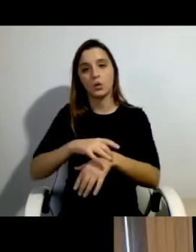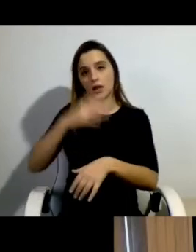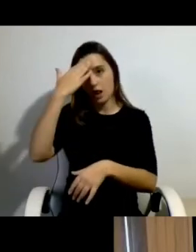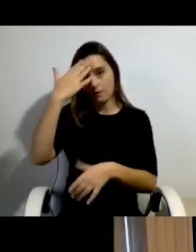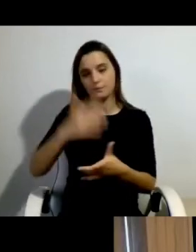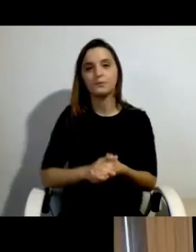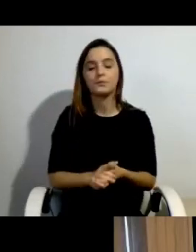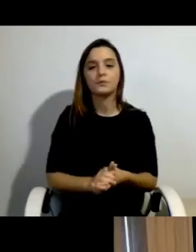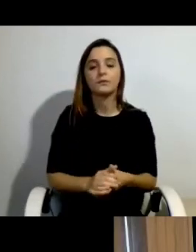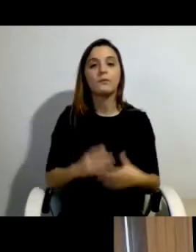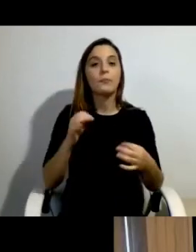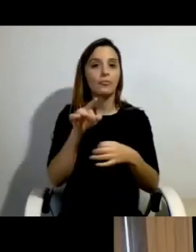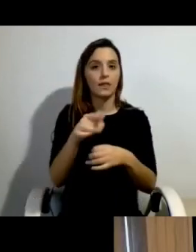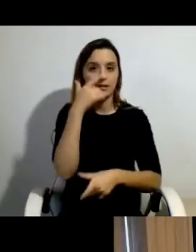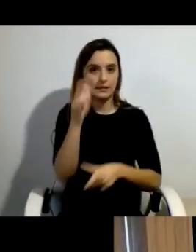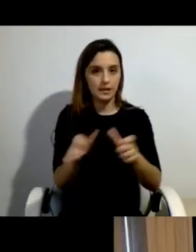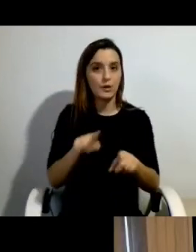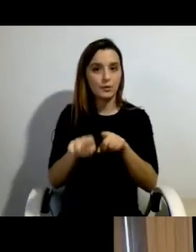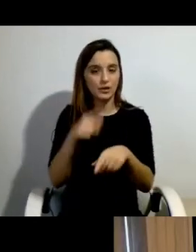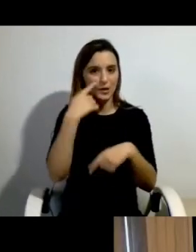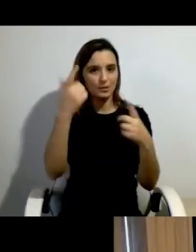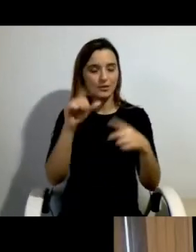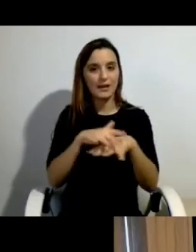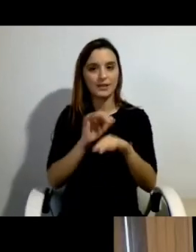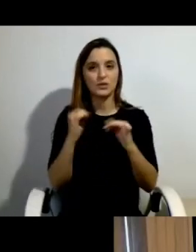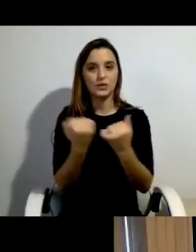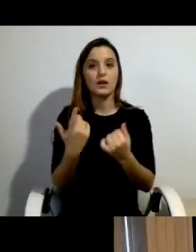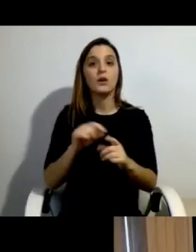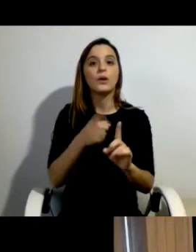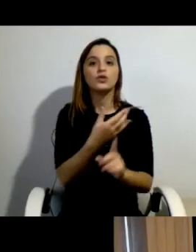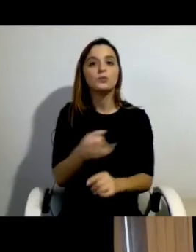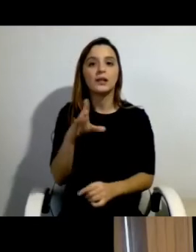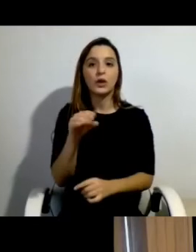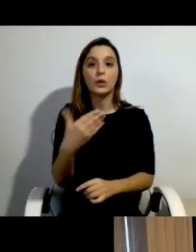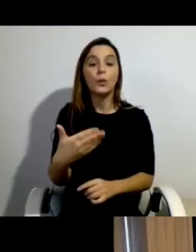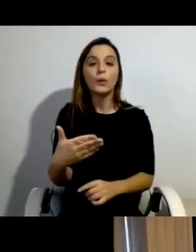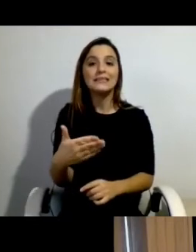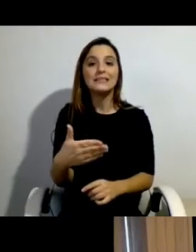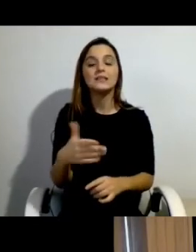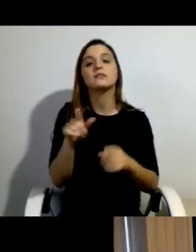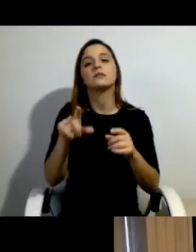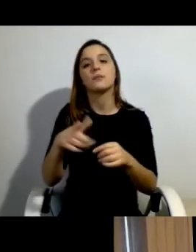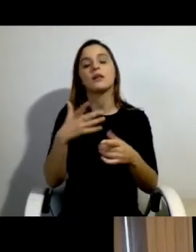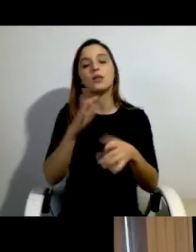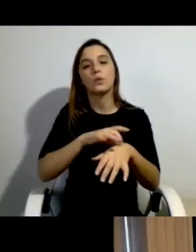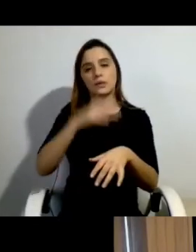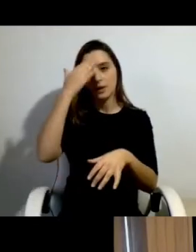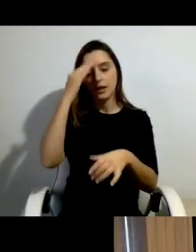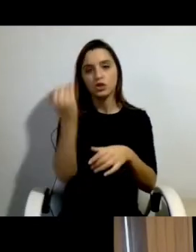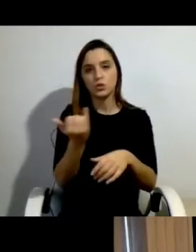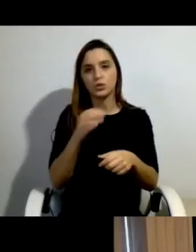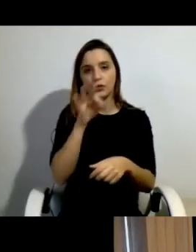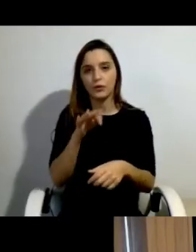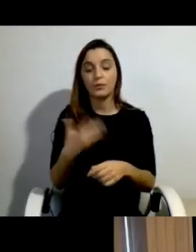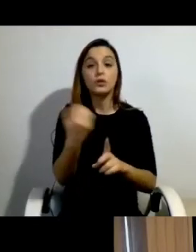Editou Cidadania, Políticas Públicas e Redes Sociais em 2011, doença mental, instituições e famílias. Os desafios das